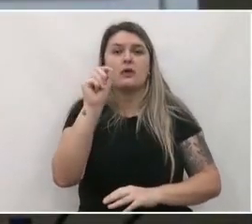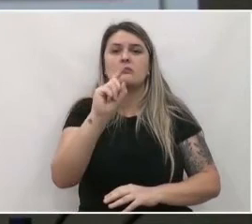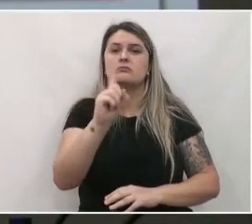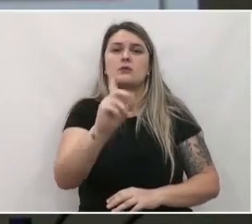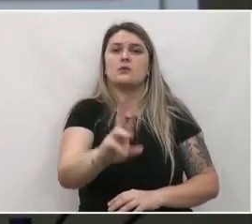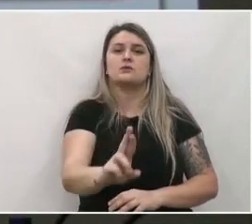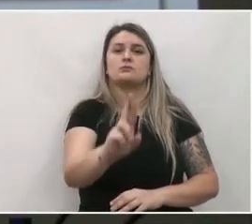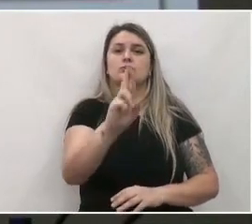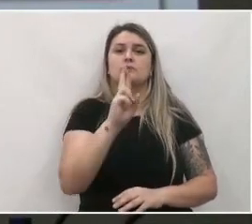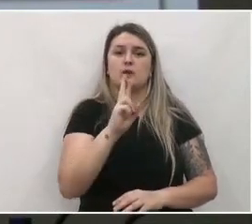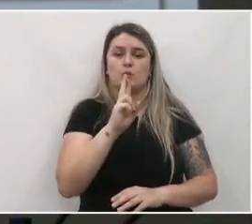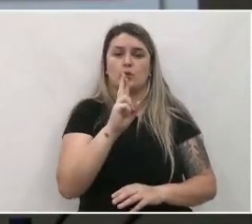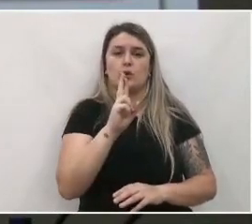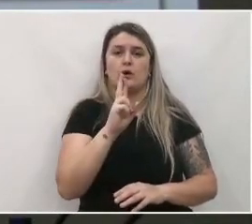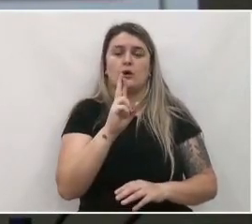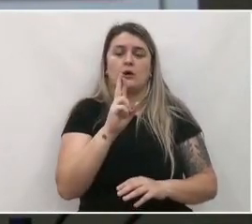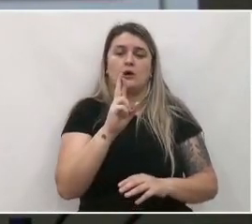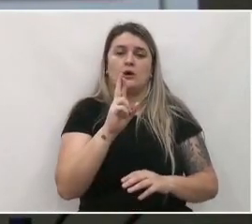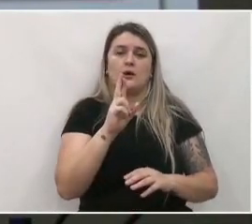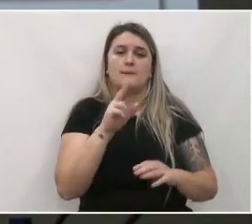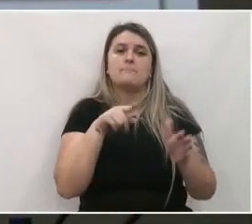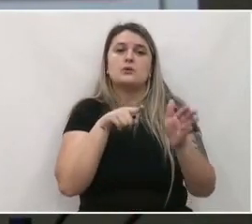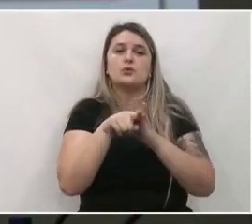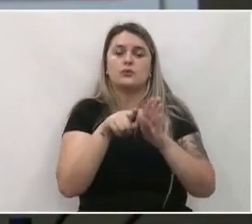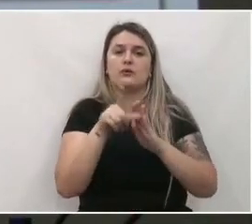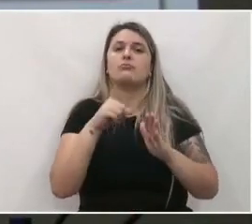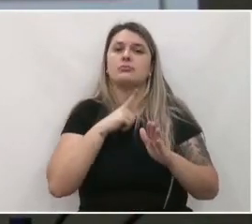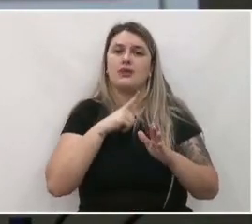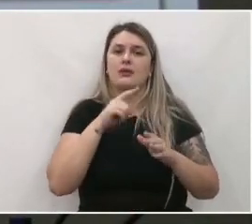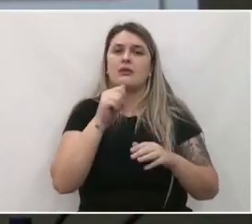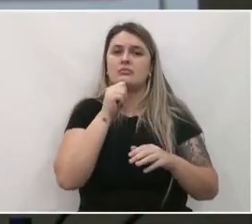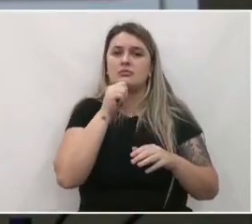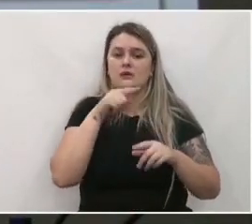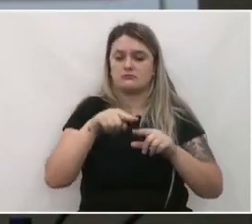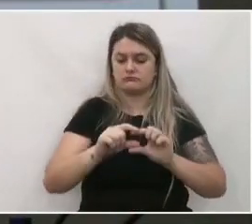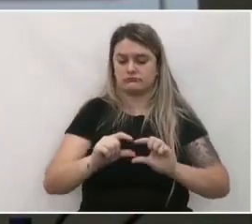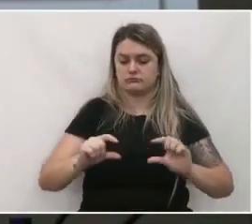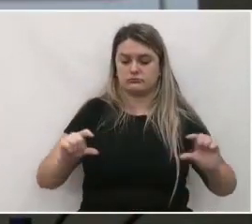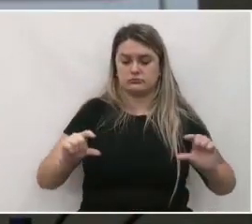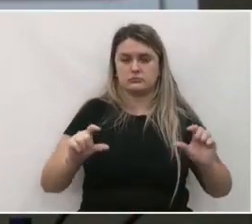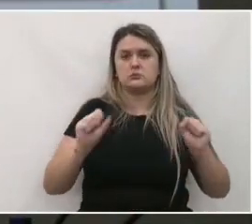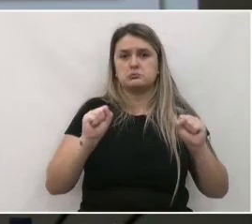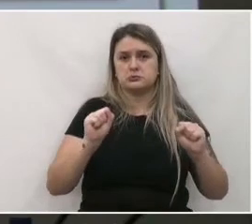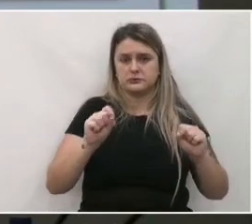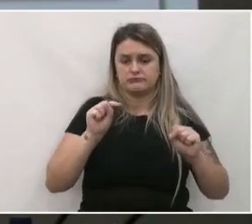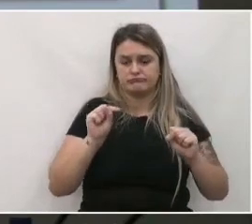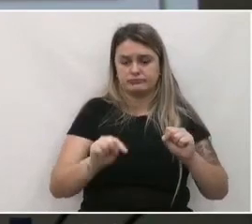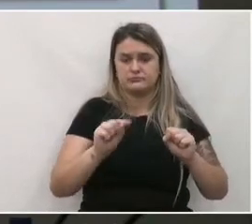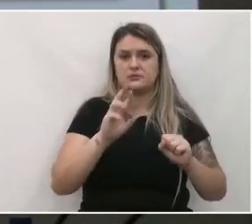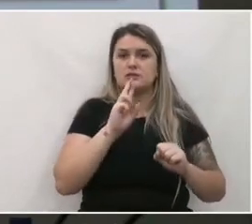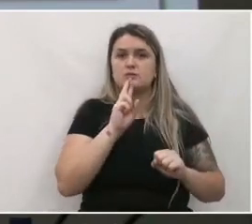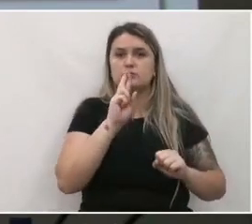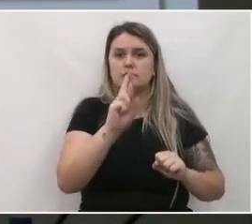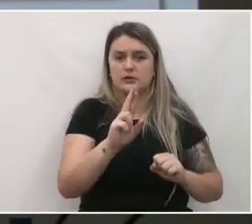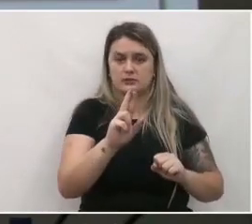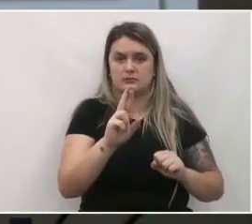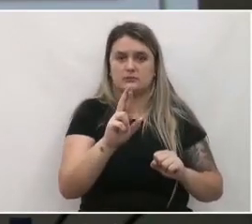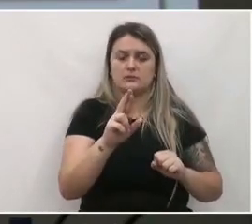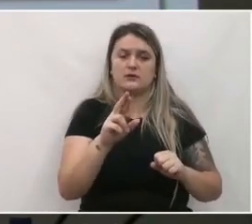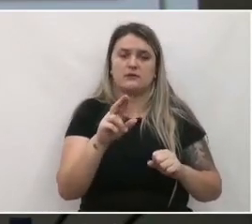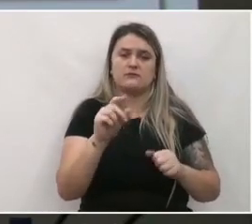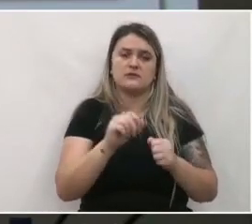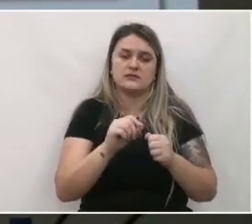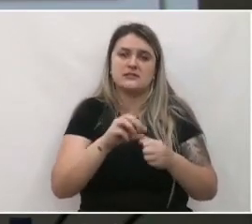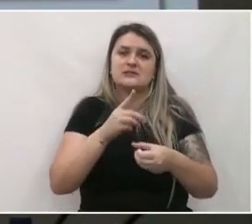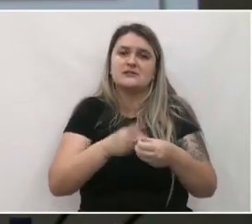respondeu a nossa consulta pública, o link a gente mantém aqui para que vocês possam responder e contribuir a tornar a União da